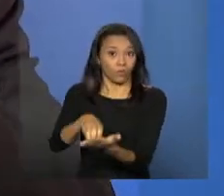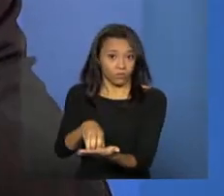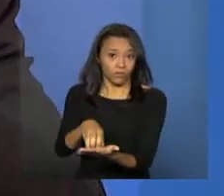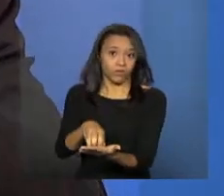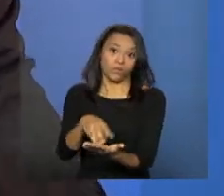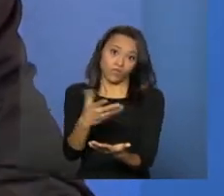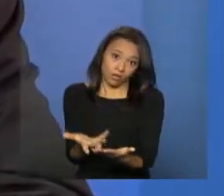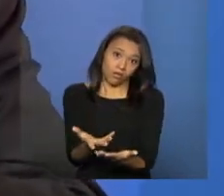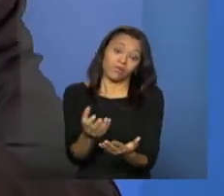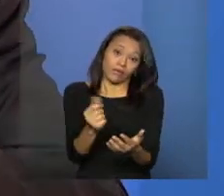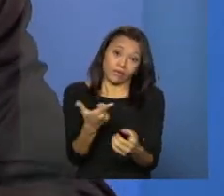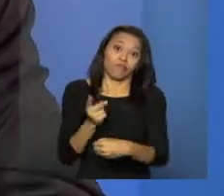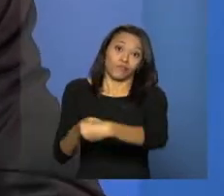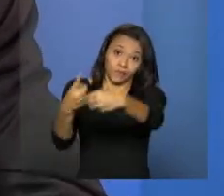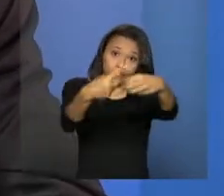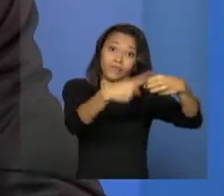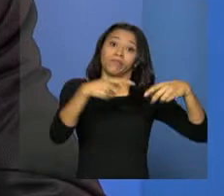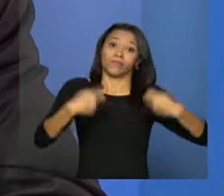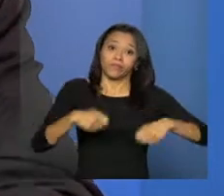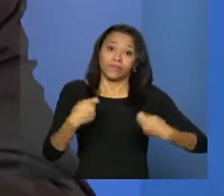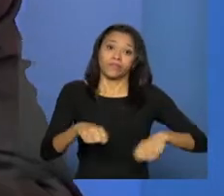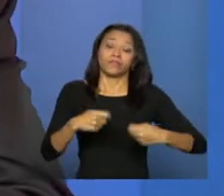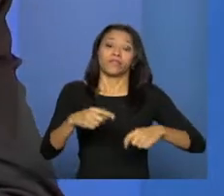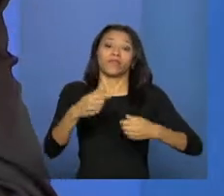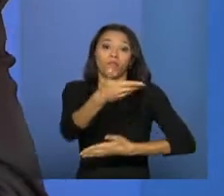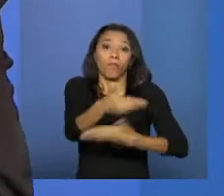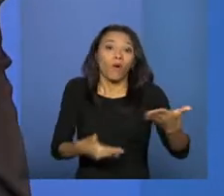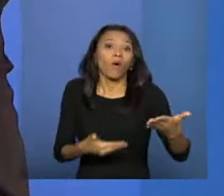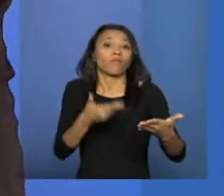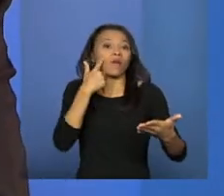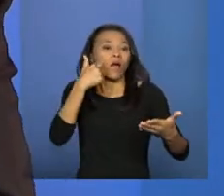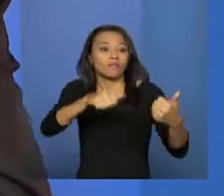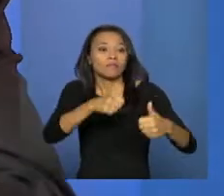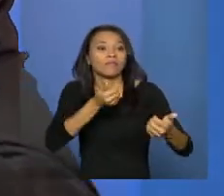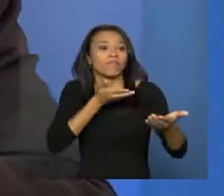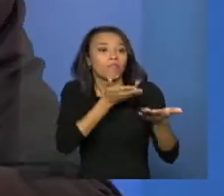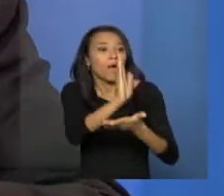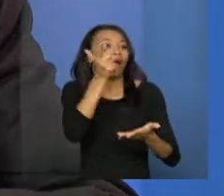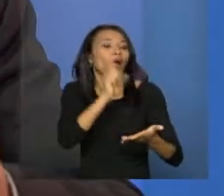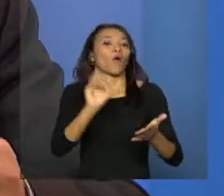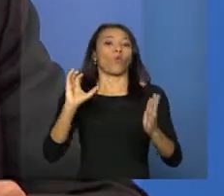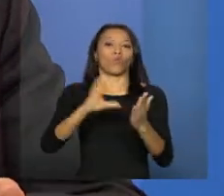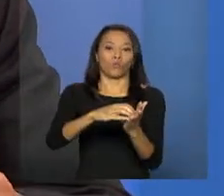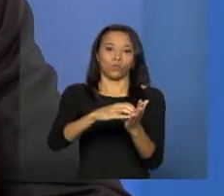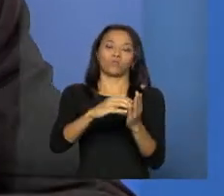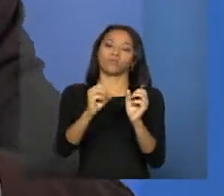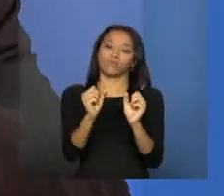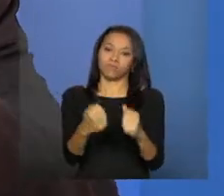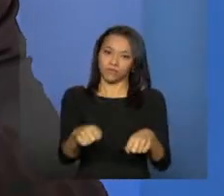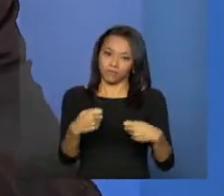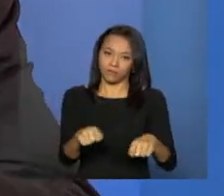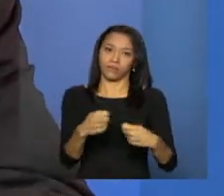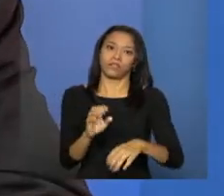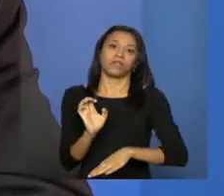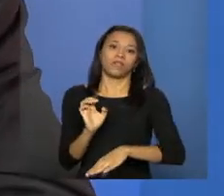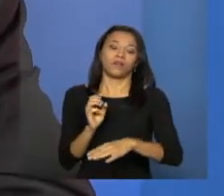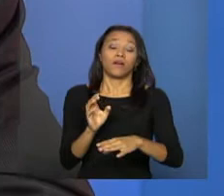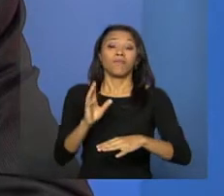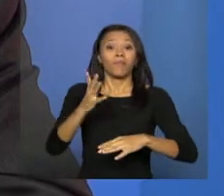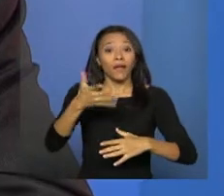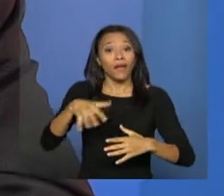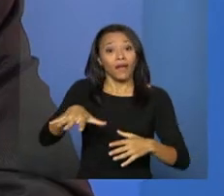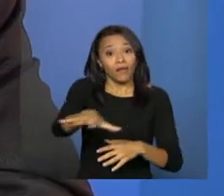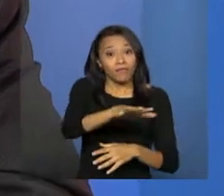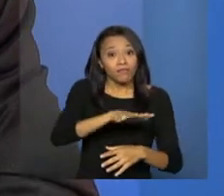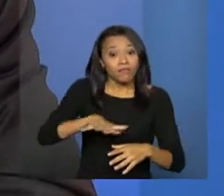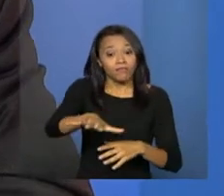município tem que fazer concurso público. O esforço do governo brasileiro, União e Estado do município é para profissionalizar a área